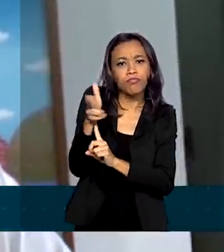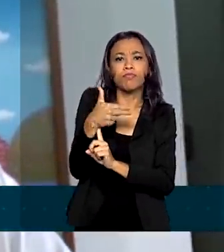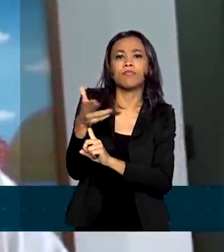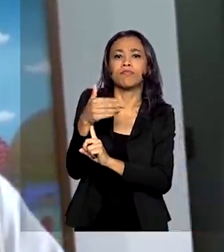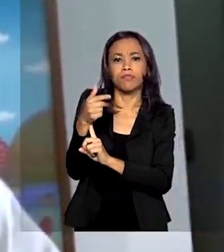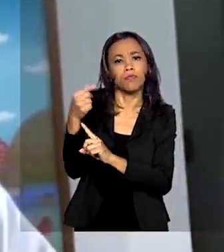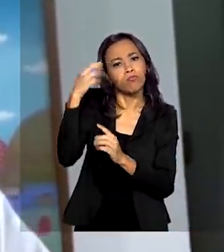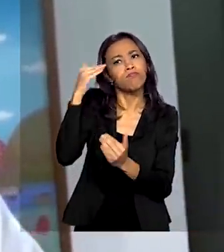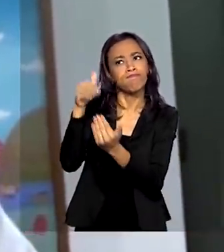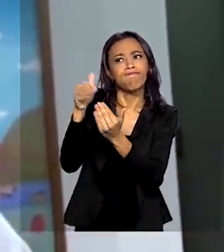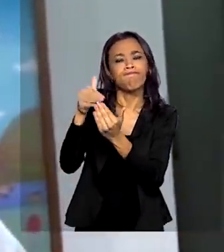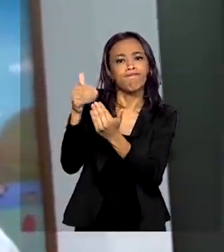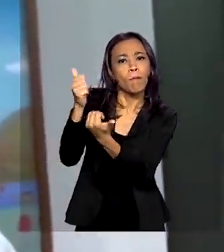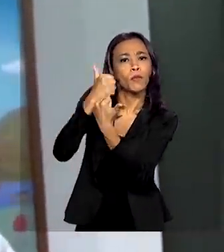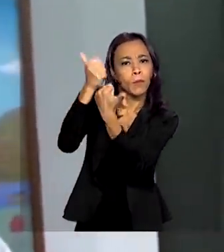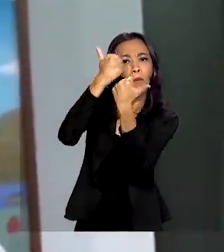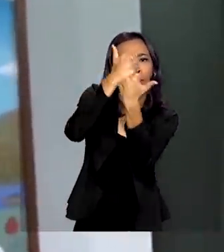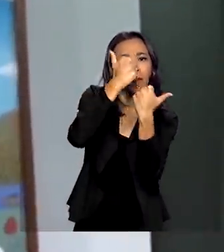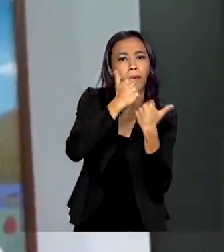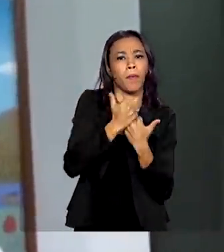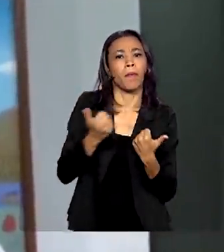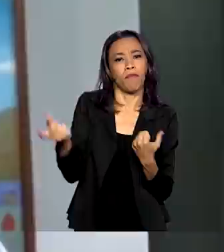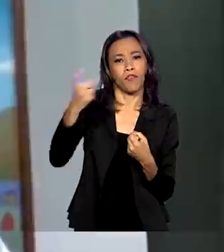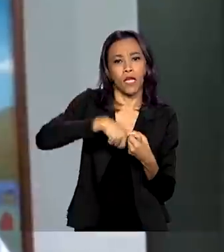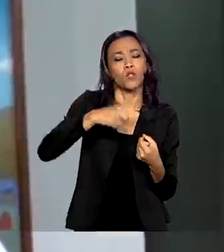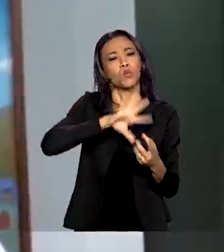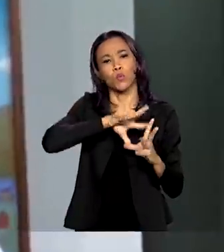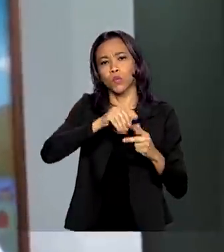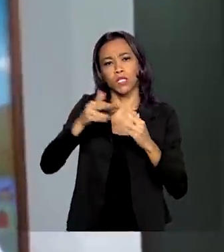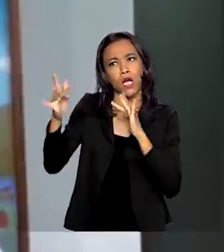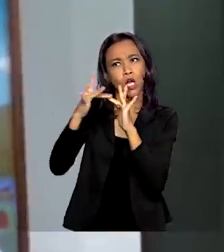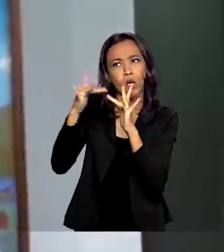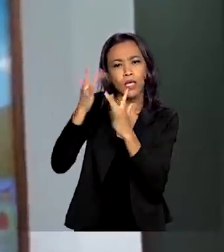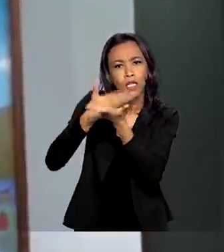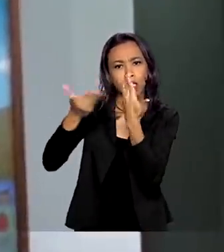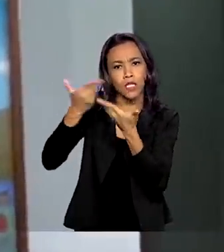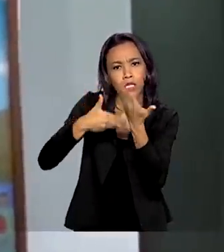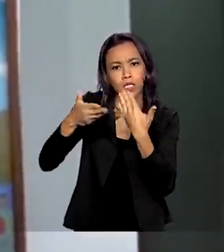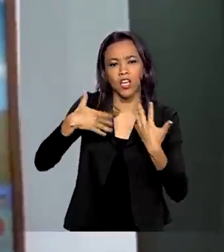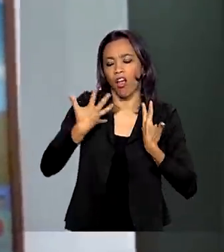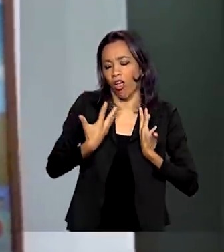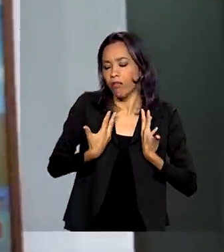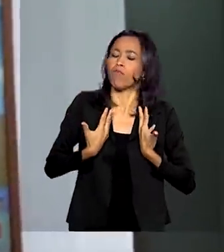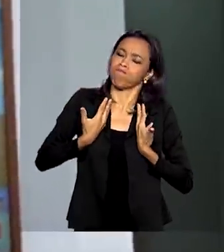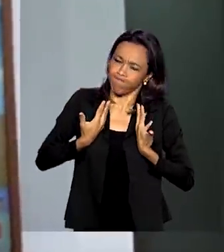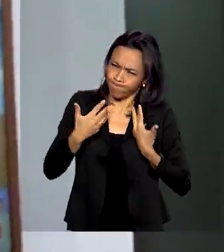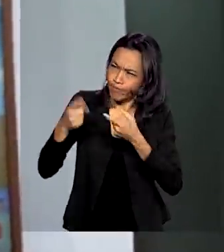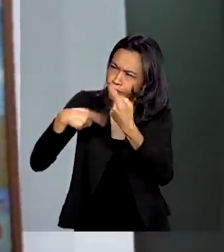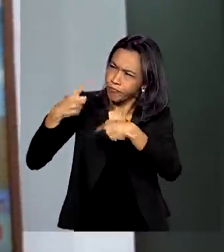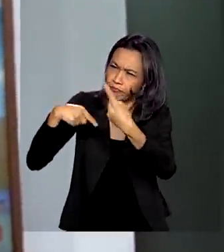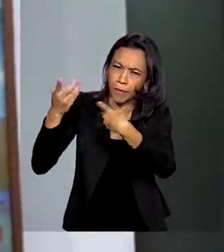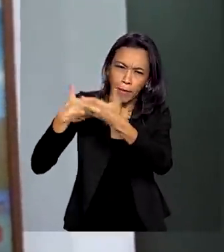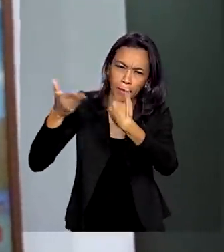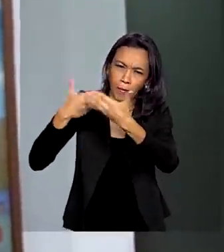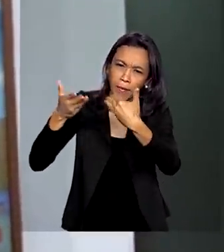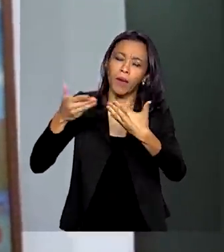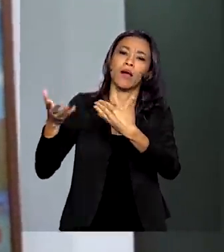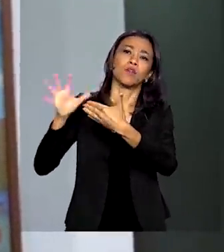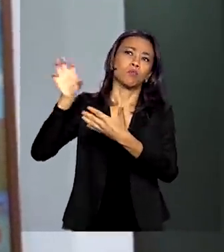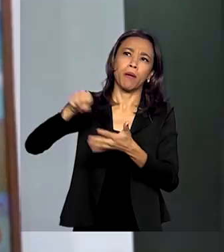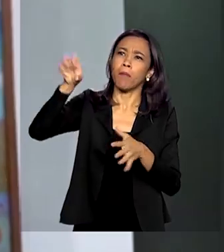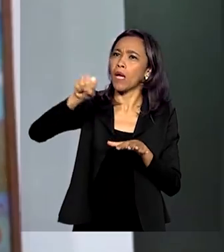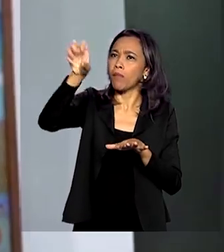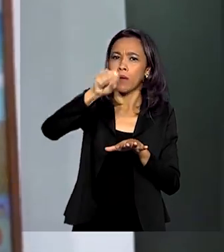dos brasileiros. Tudo está sendo feito, tudo está sendo negociado, e nós não descansaremos enquanto não conseguimos trazer de volta todos os